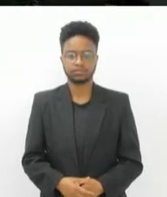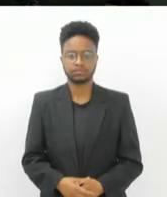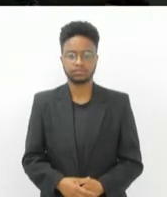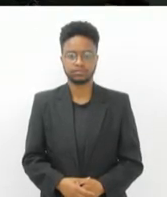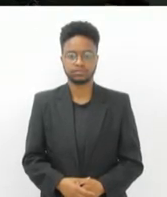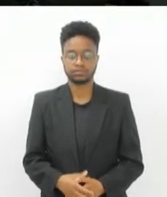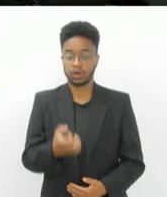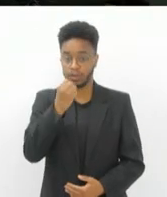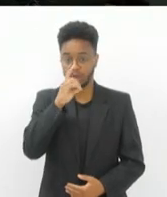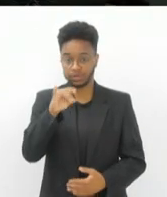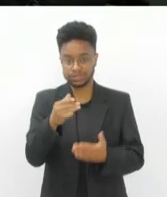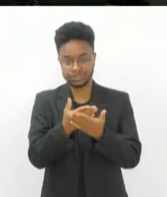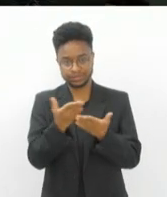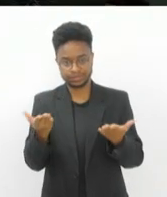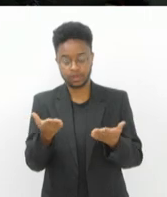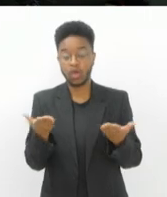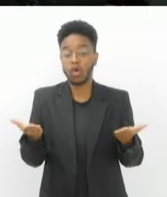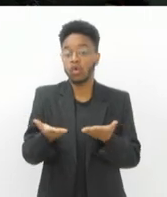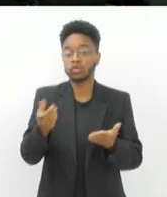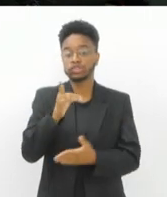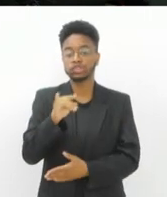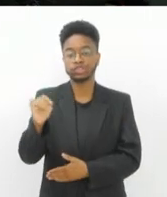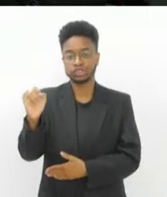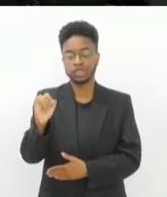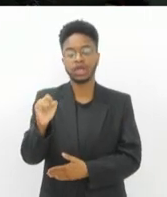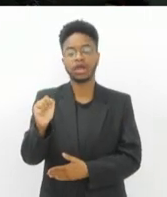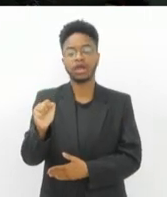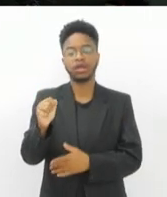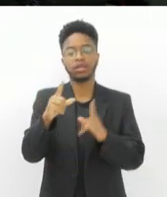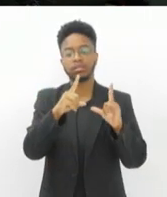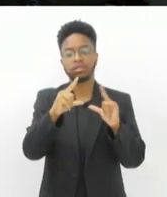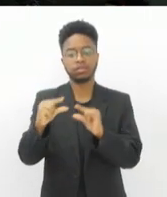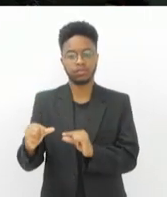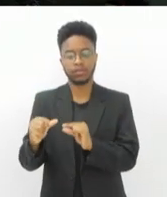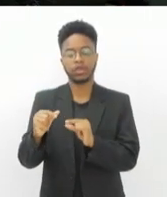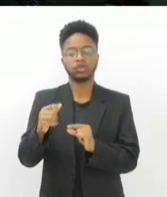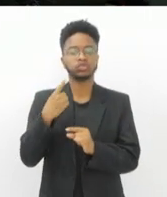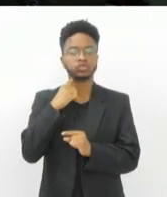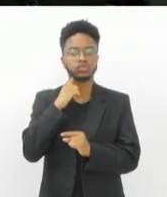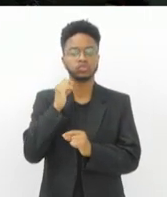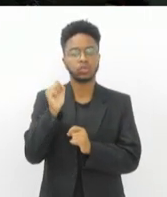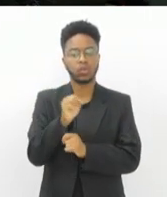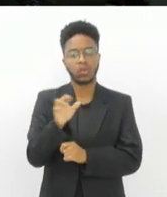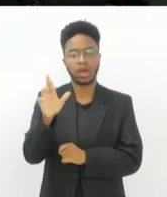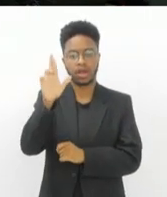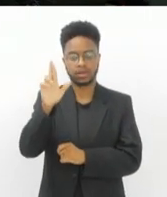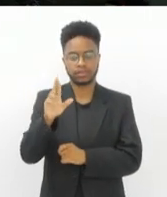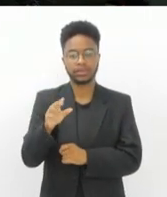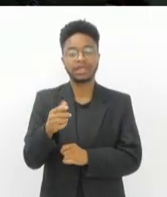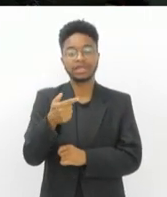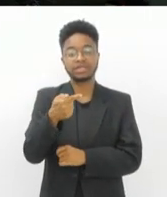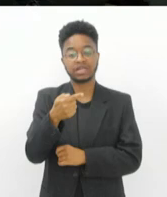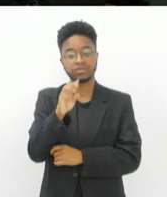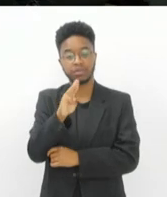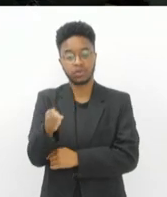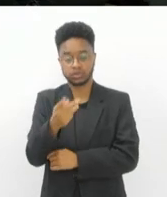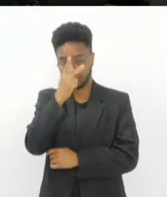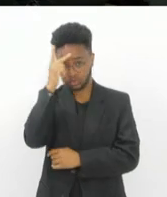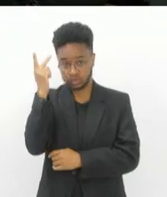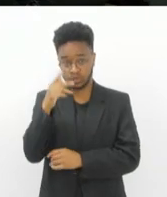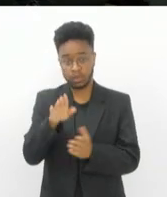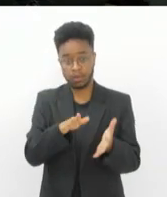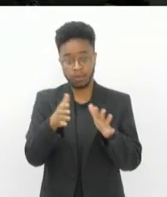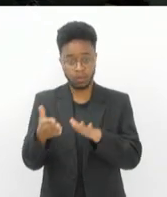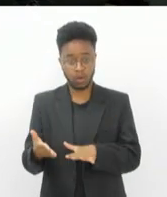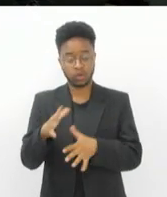Bom dia. Hoje é dia de combate à poluição. Sete milhões de pessoas morrem prematuramente no mundo, todos